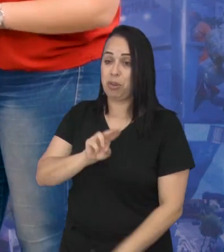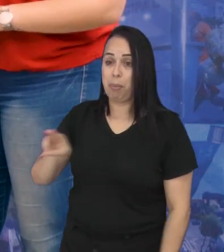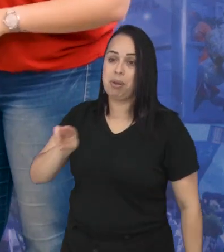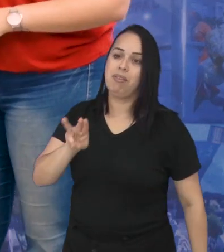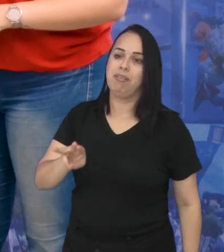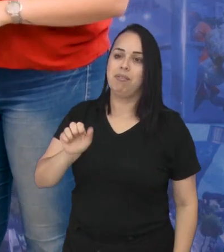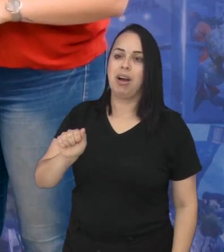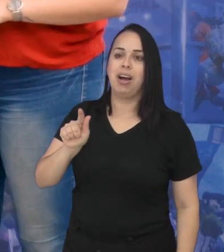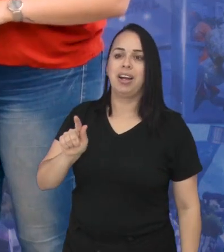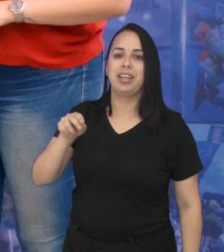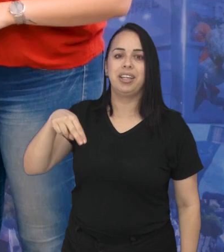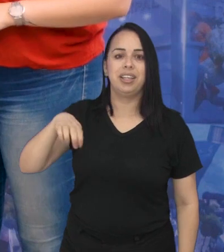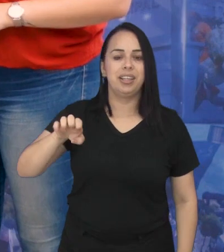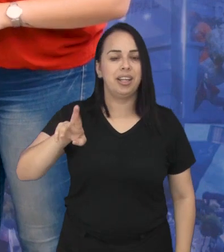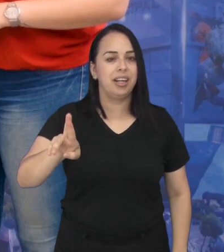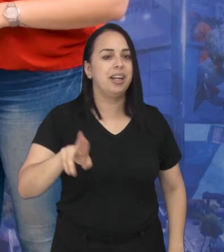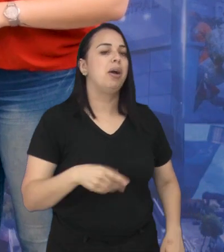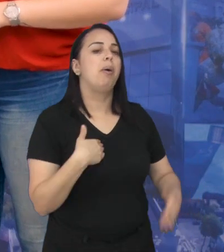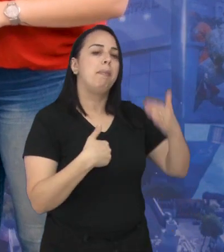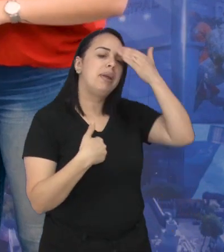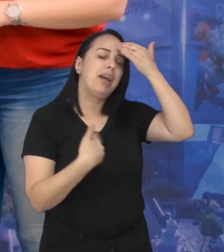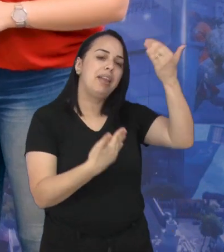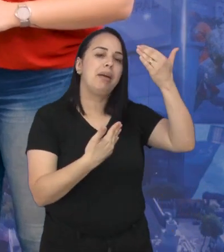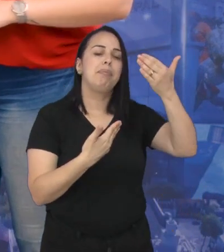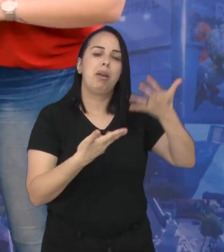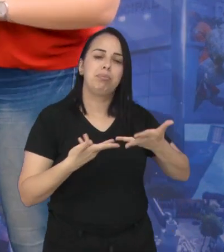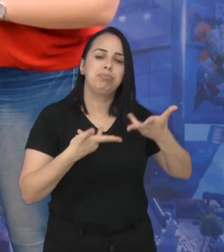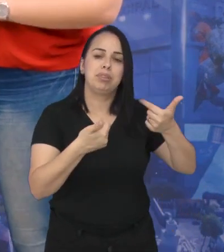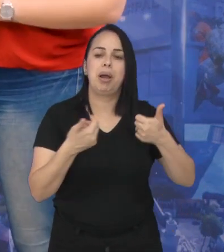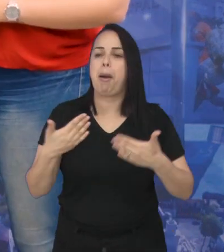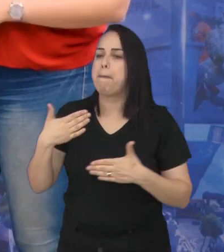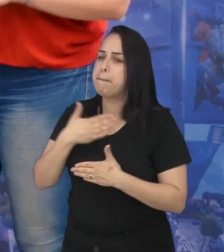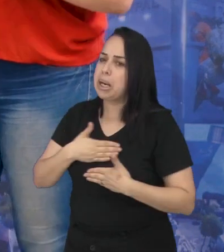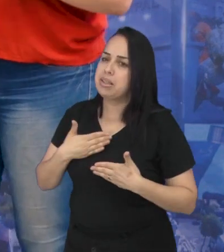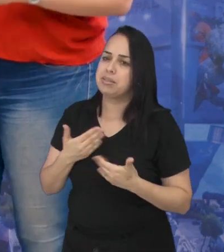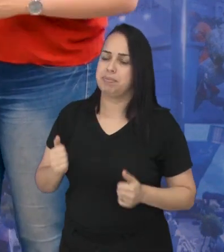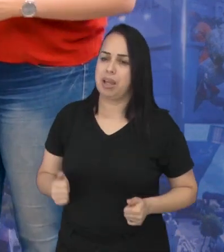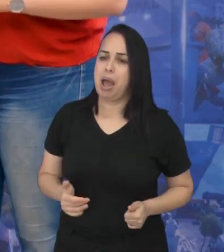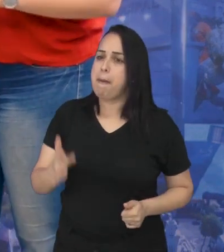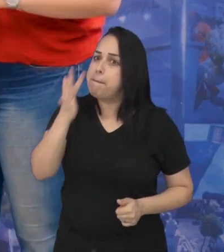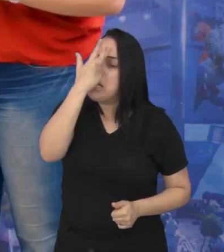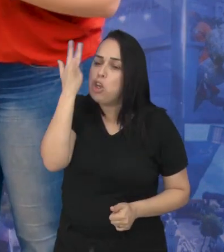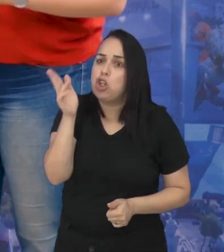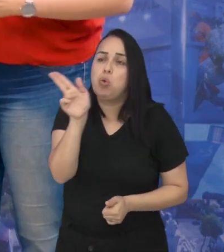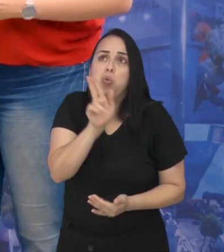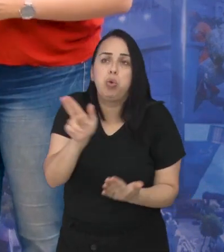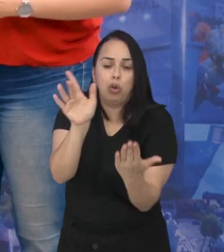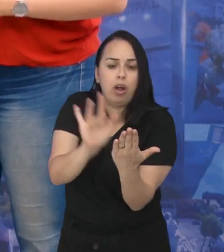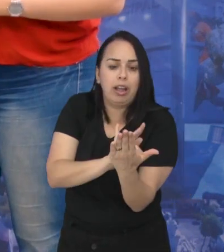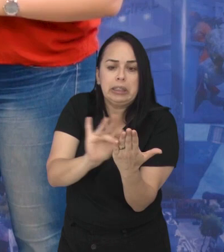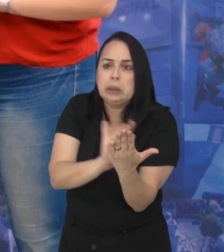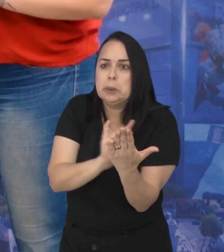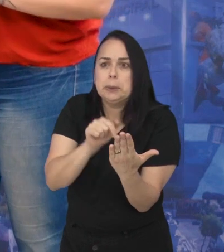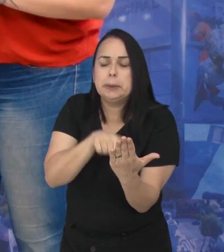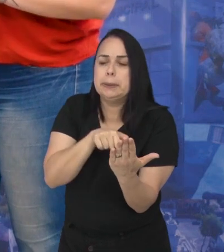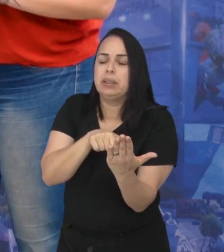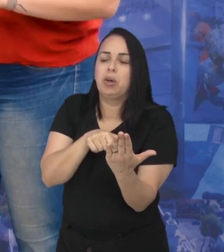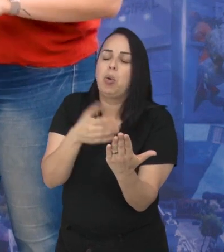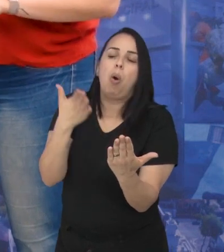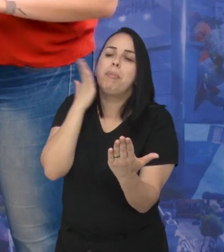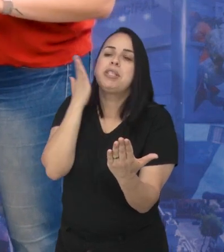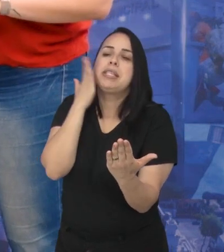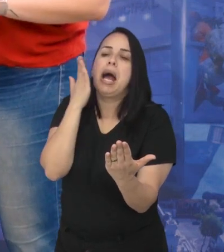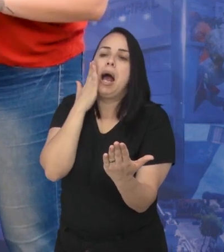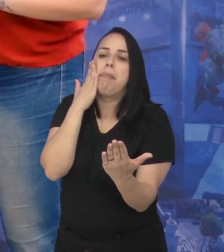-vindo, Wagner. Olá, obrigado pelo convite. É um prazer ter você aqui. Para quem usa muito o celular, qual é um